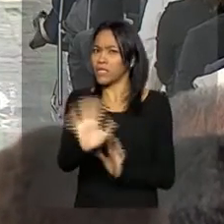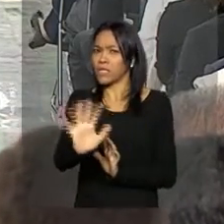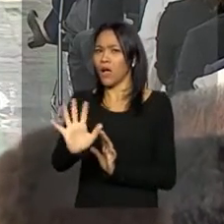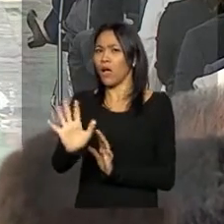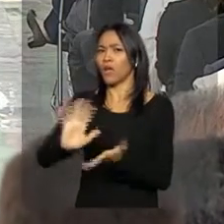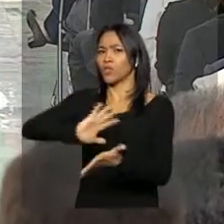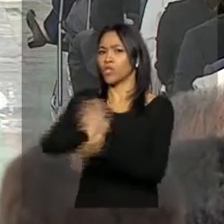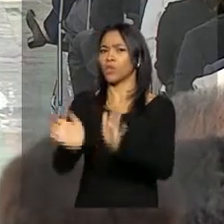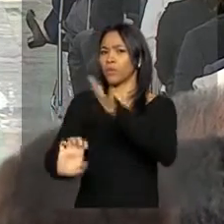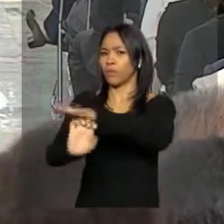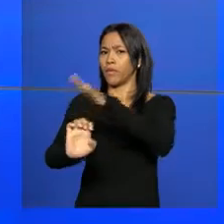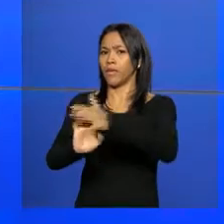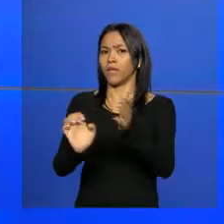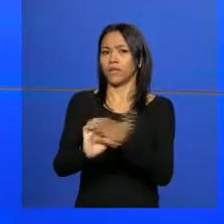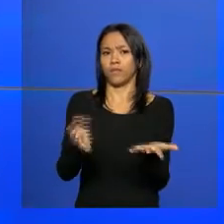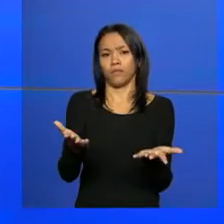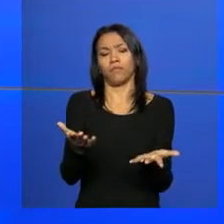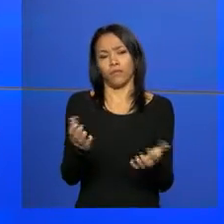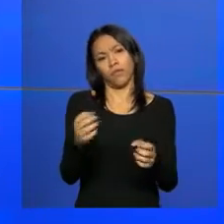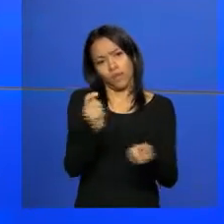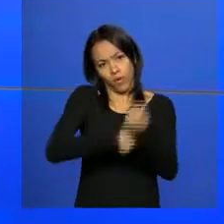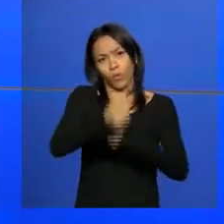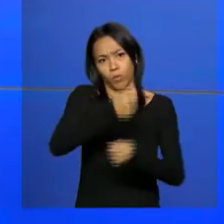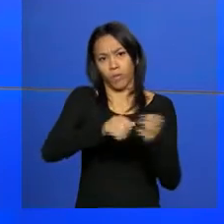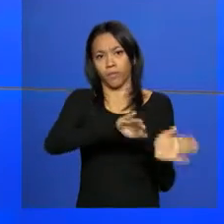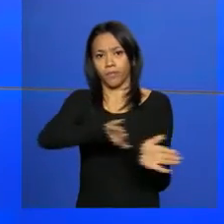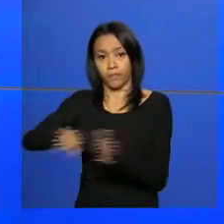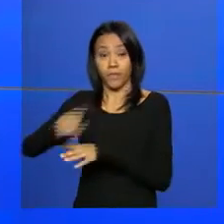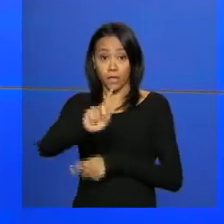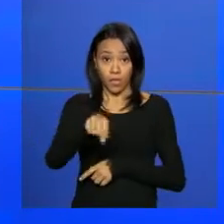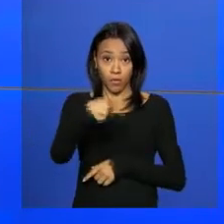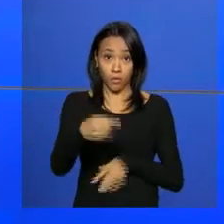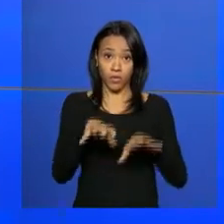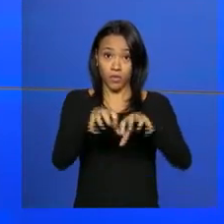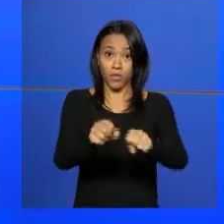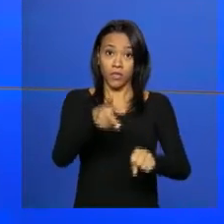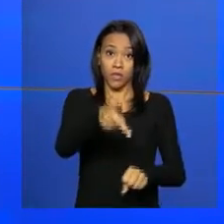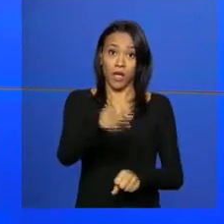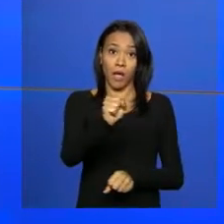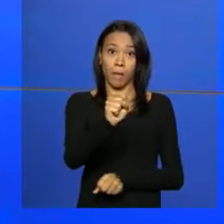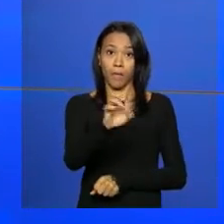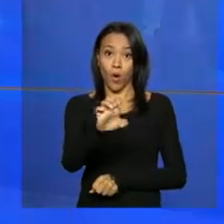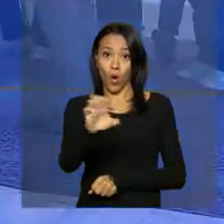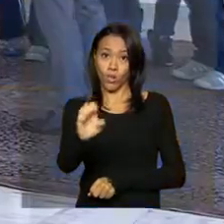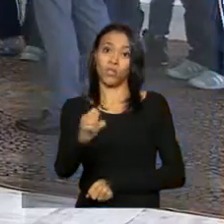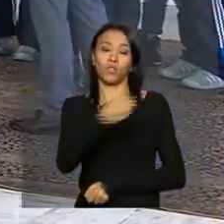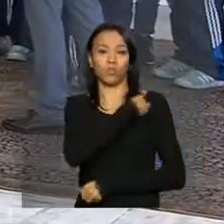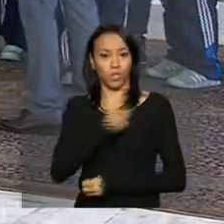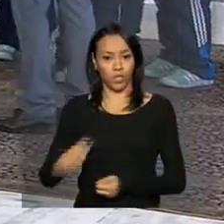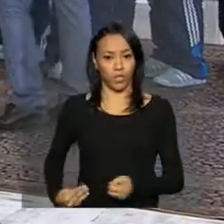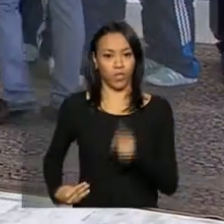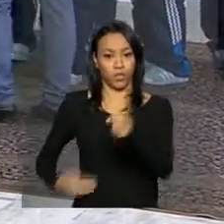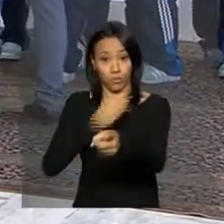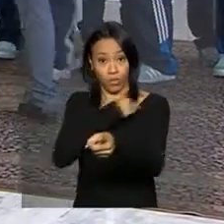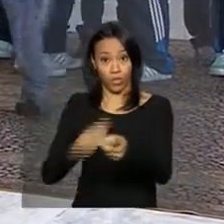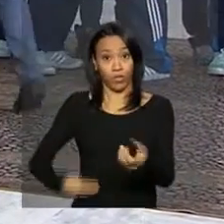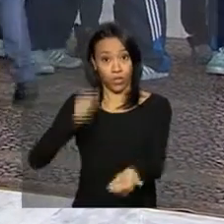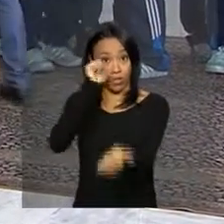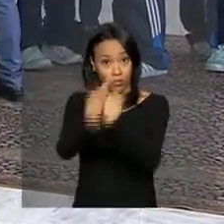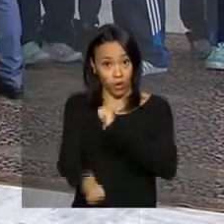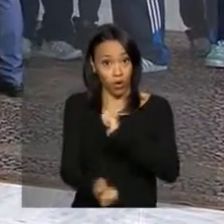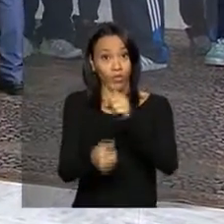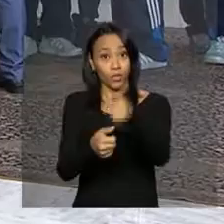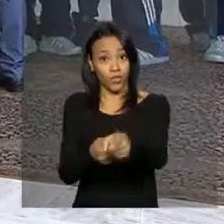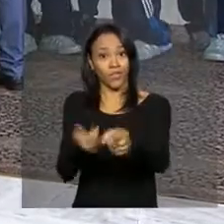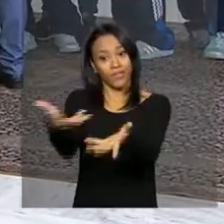fragilizar a economia. E logo após a posse dos ministros, a presidenta Dilma Rousseff e o ministro do Esporte, Jorge Hilton,